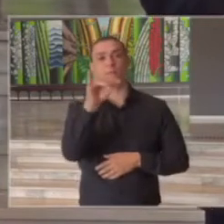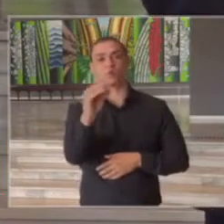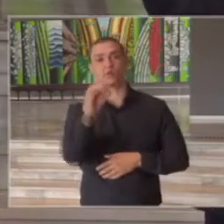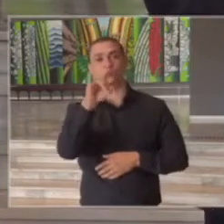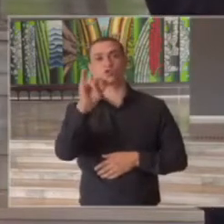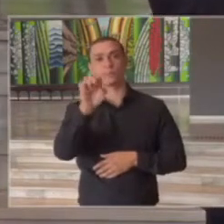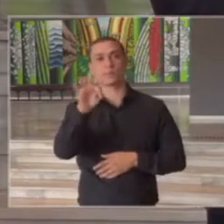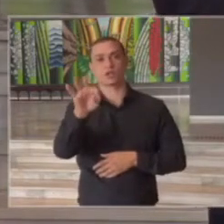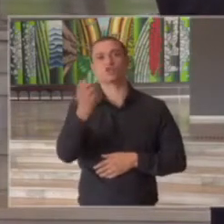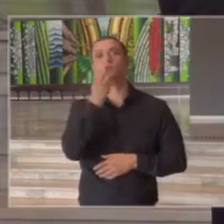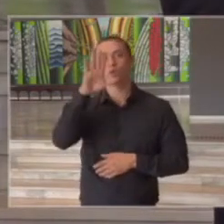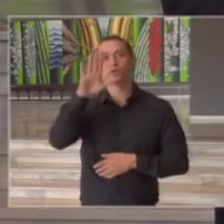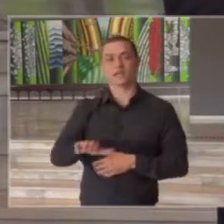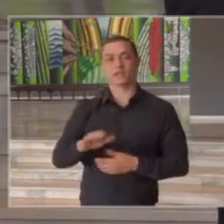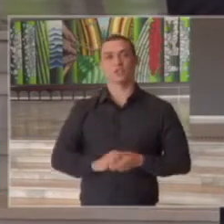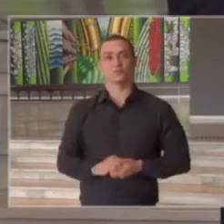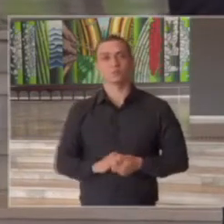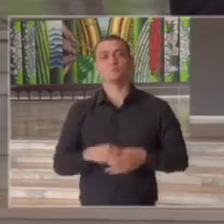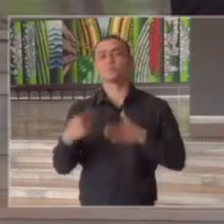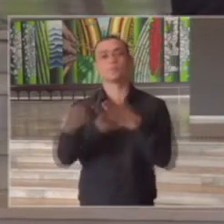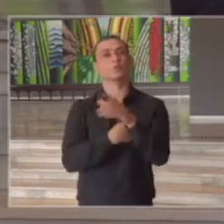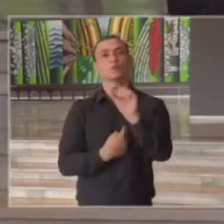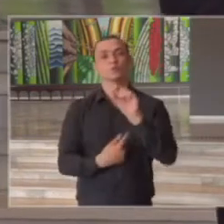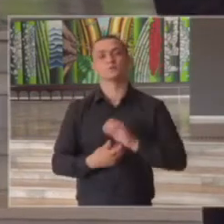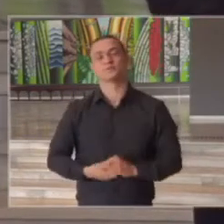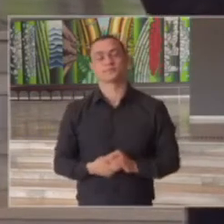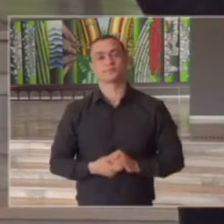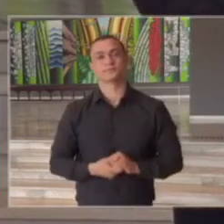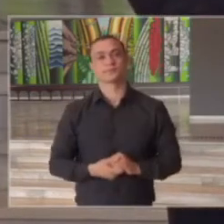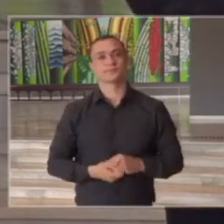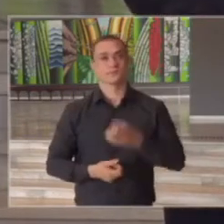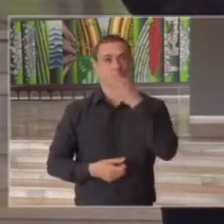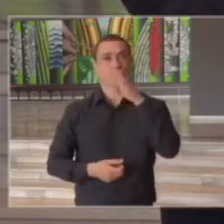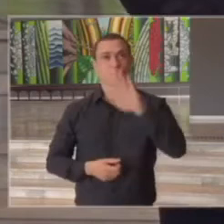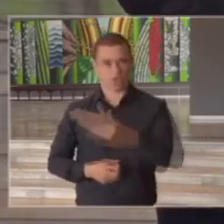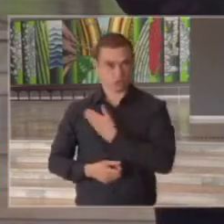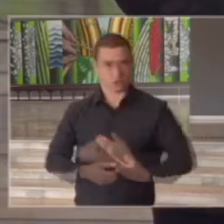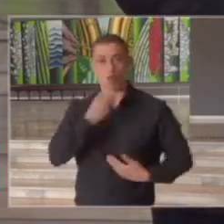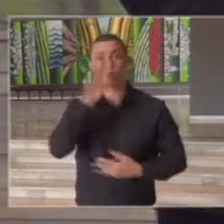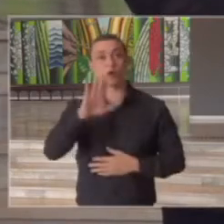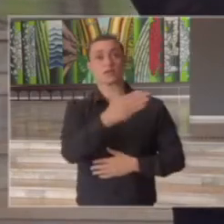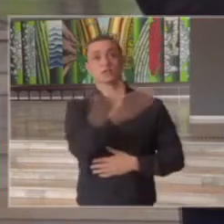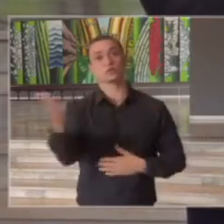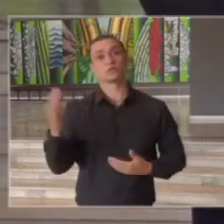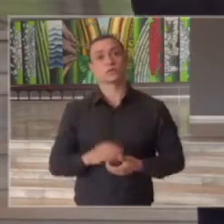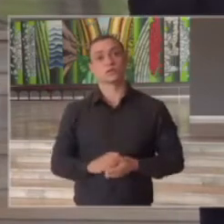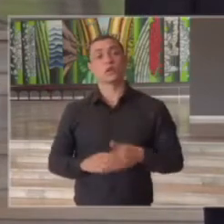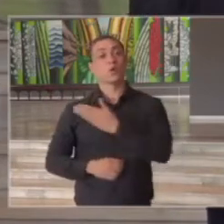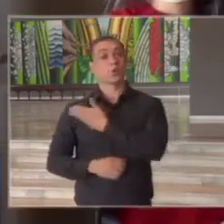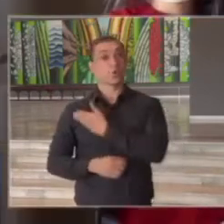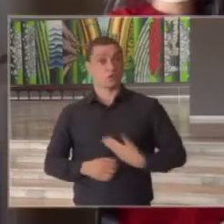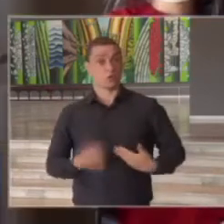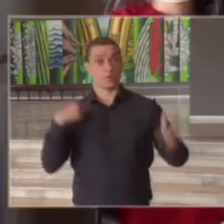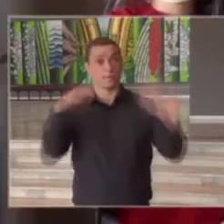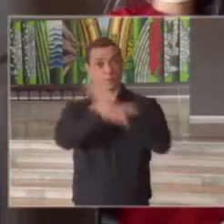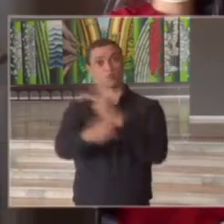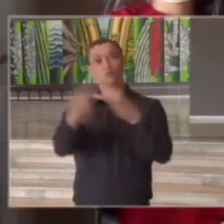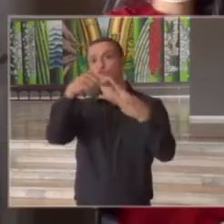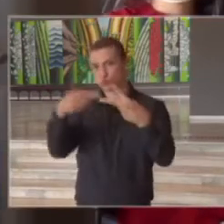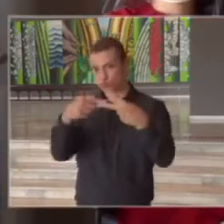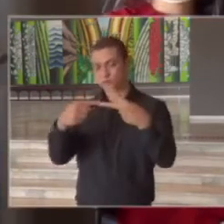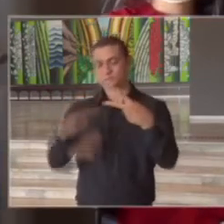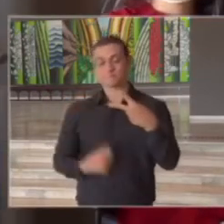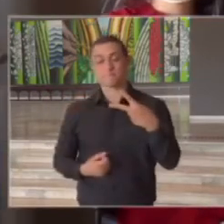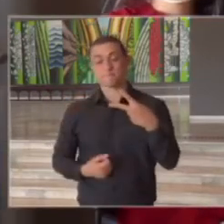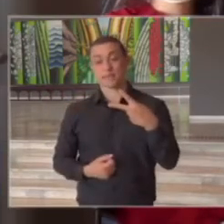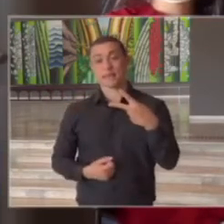Fábio boa tarde sua pergunta por favor boa tarde governador boa tarde a todos governador são duas duas perguntas